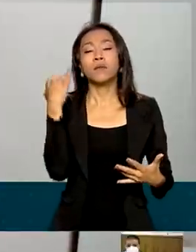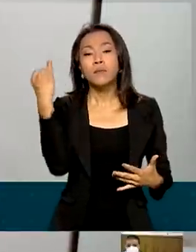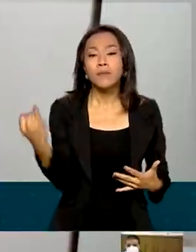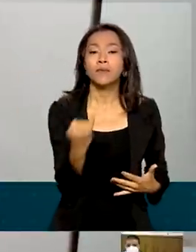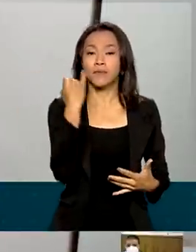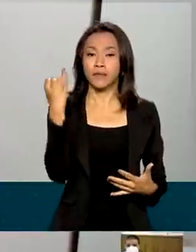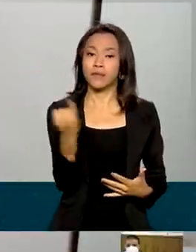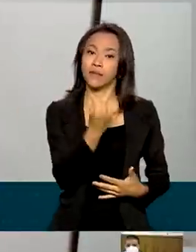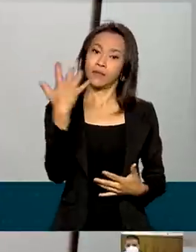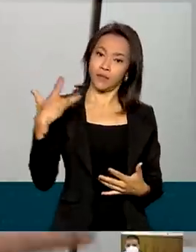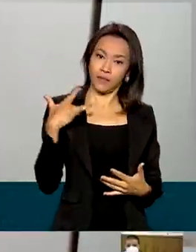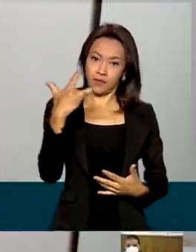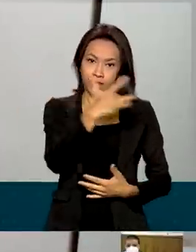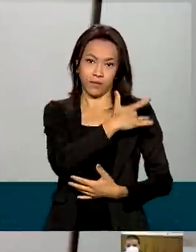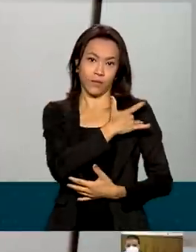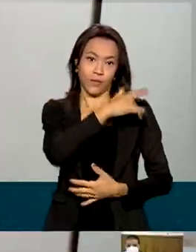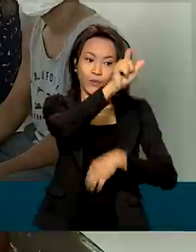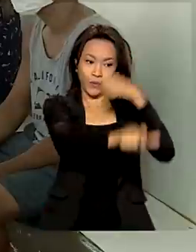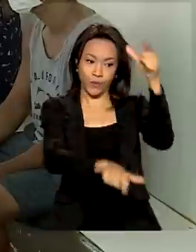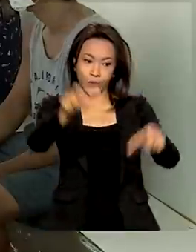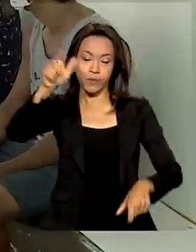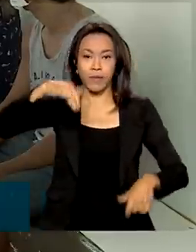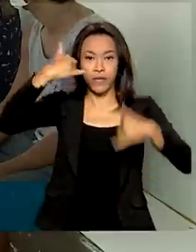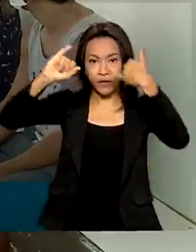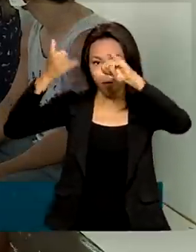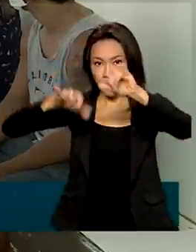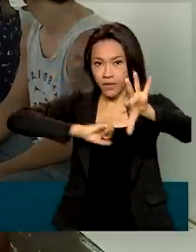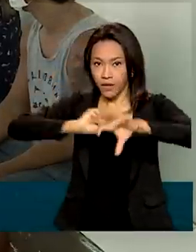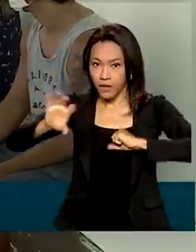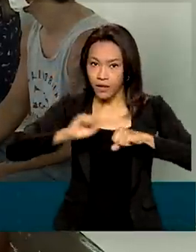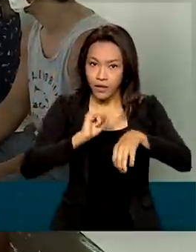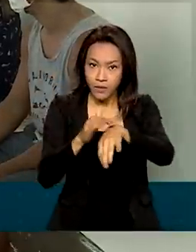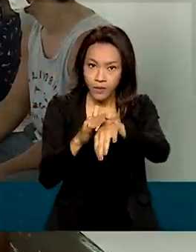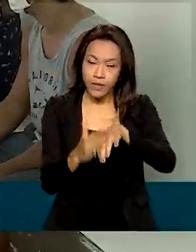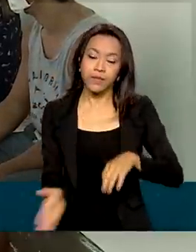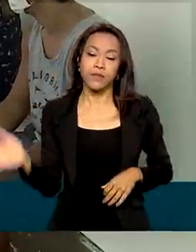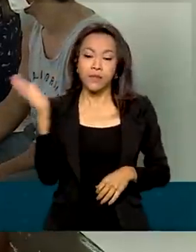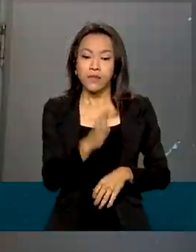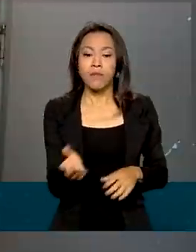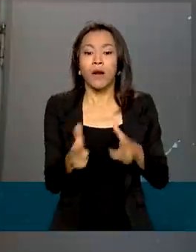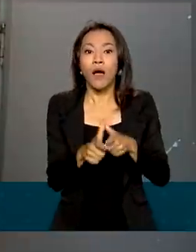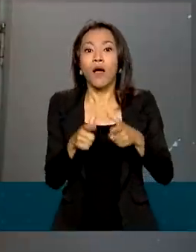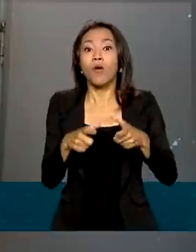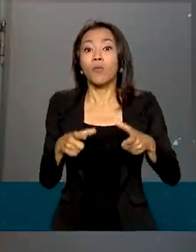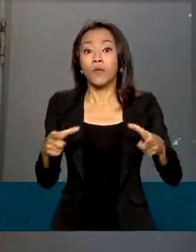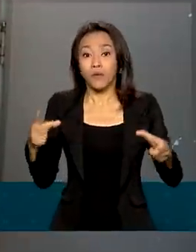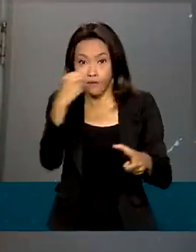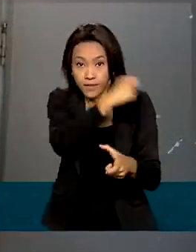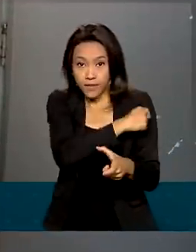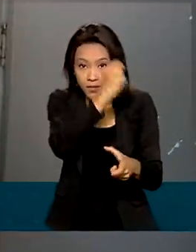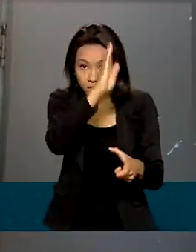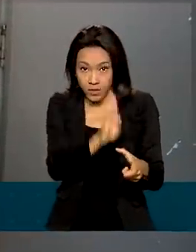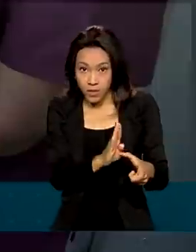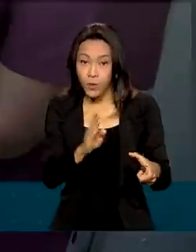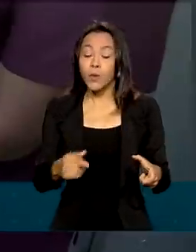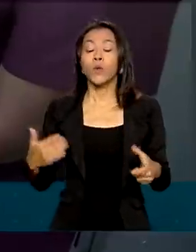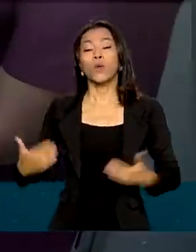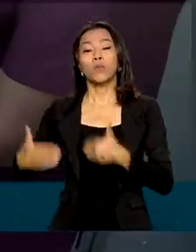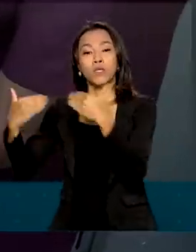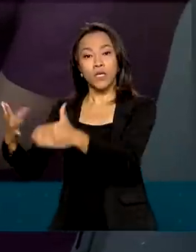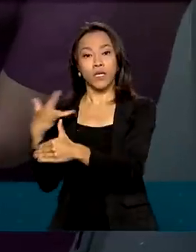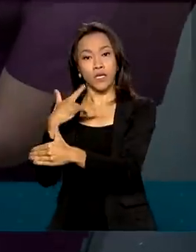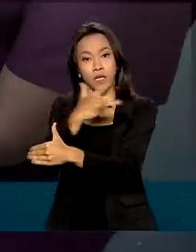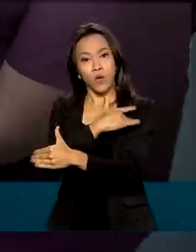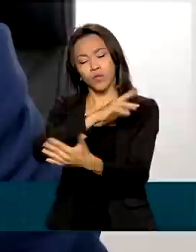população, para a prevenção das doenças. Para aumentar a cobertura vacinal no país, o Ministério da Saúde realiza uma